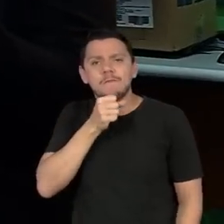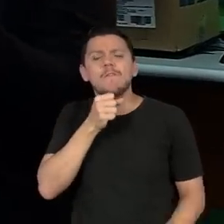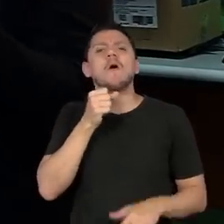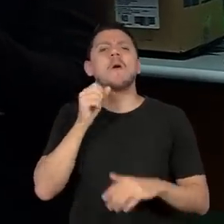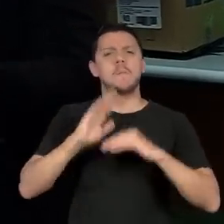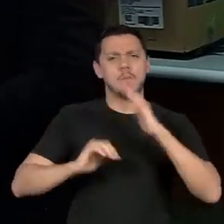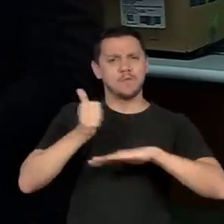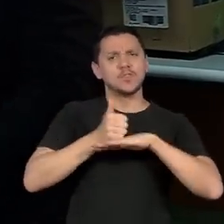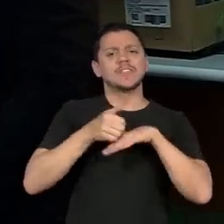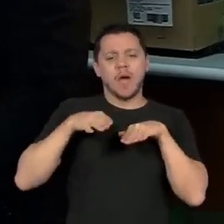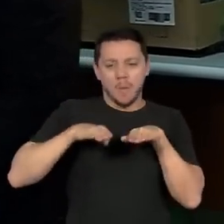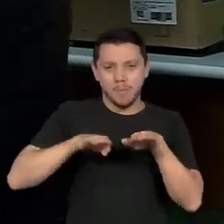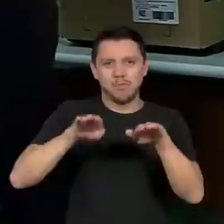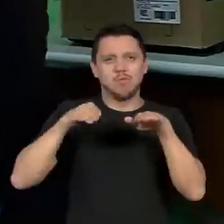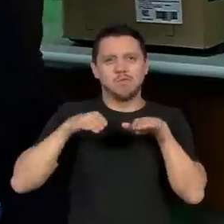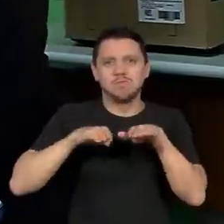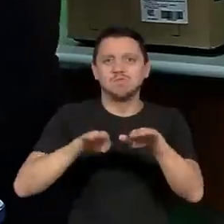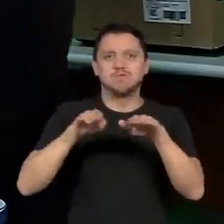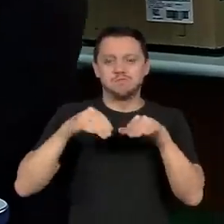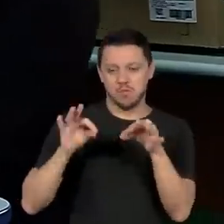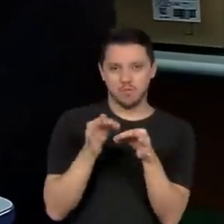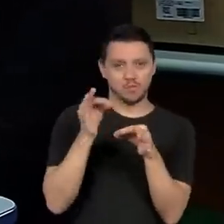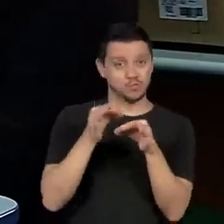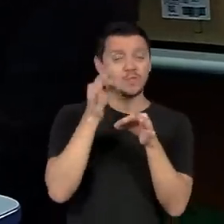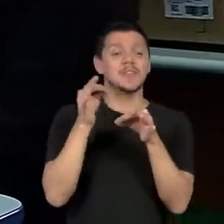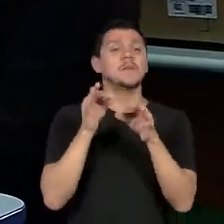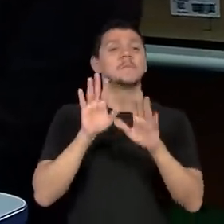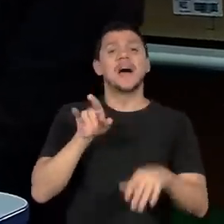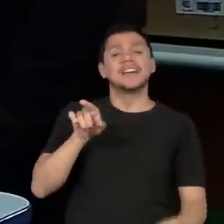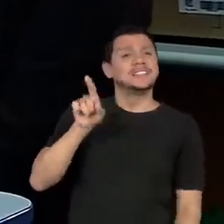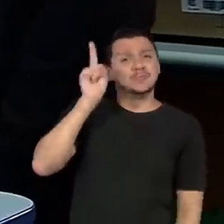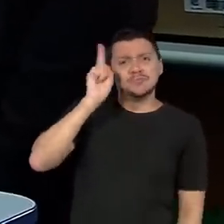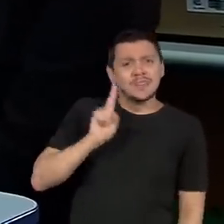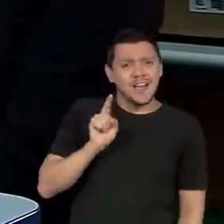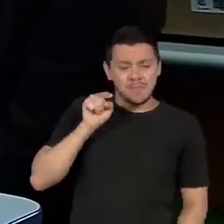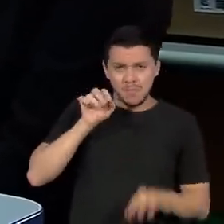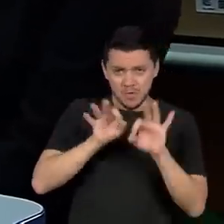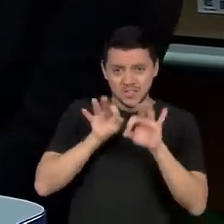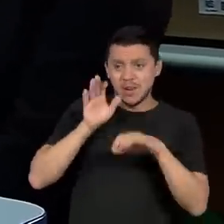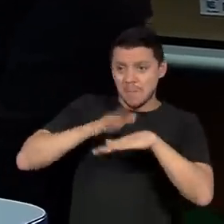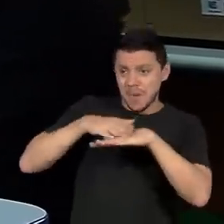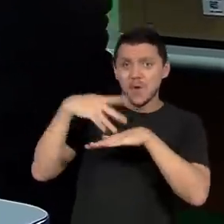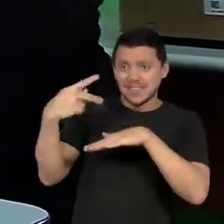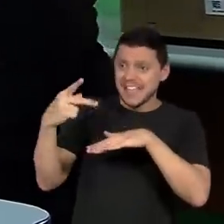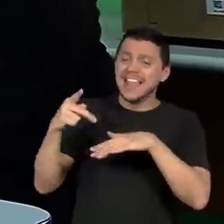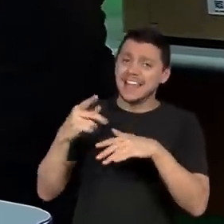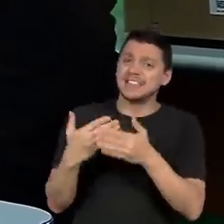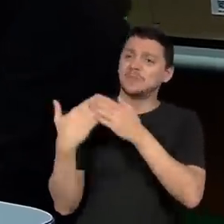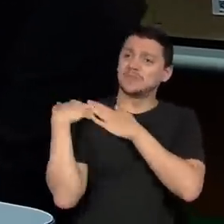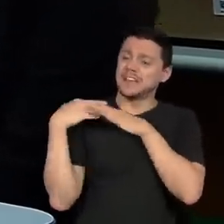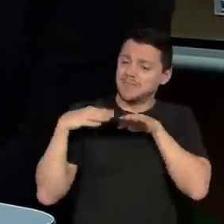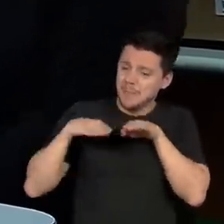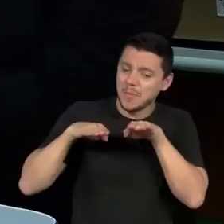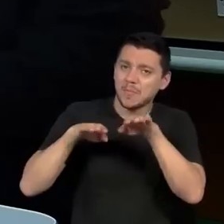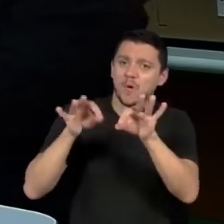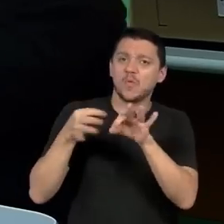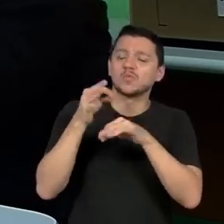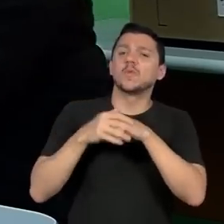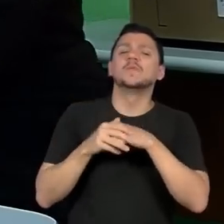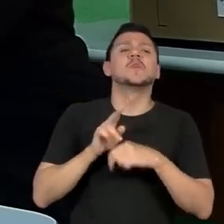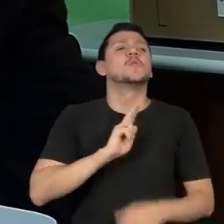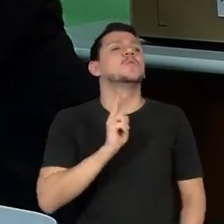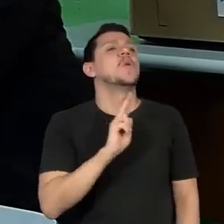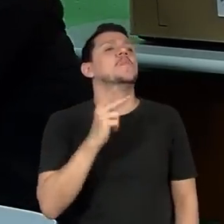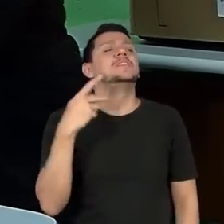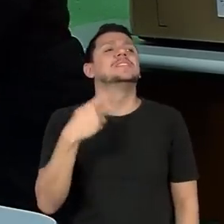habilidades da avó, ela não sabe que aqui no projeto é ele que fica na máquina de costura, é isso? Sim. Qual é o nome da sua avó, Alex? Bozilene. E como é que